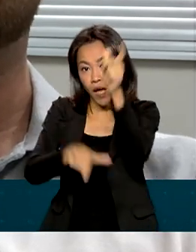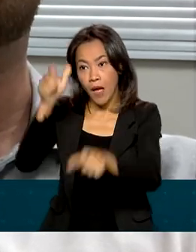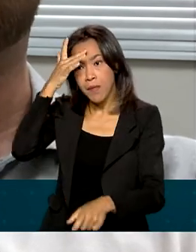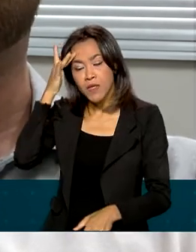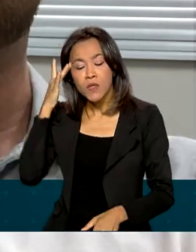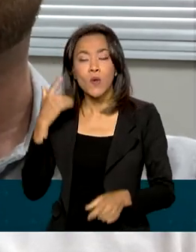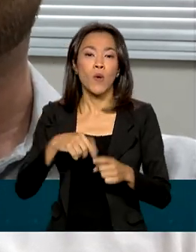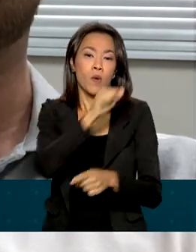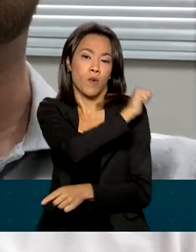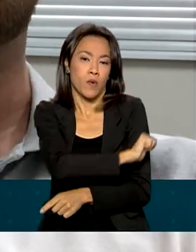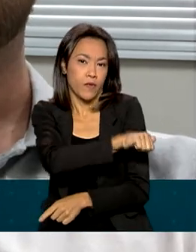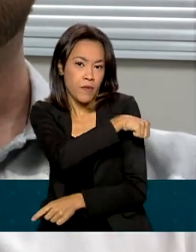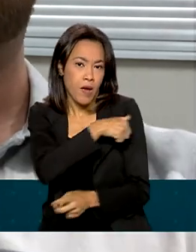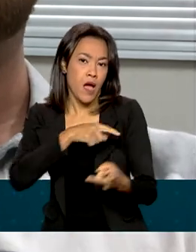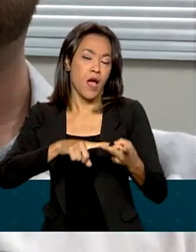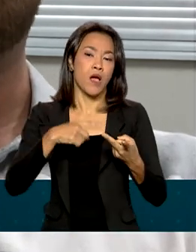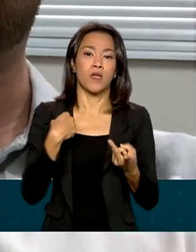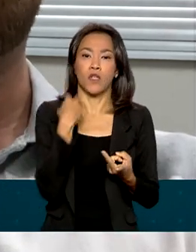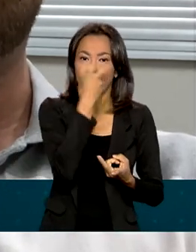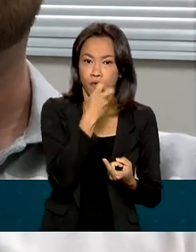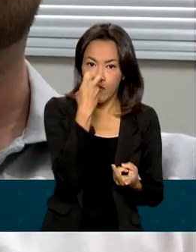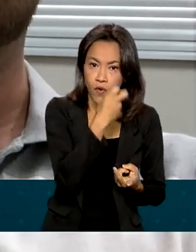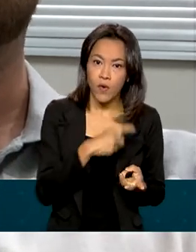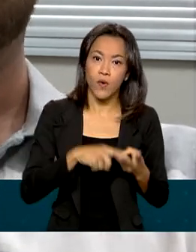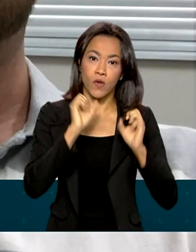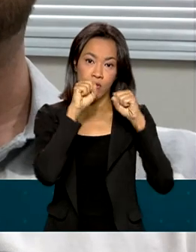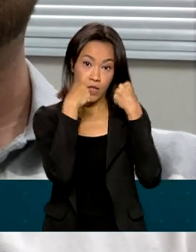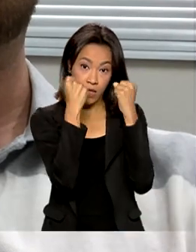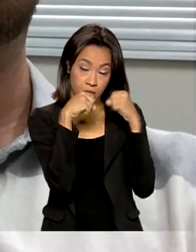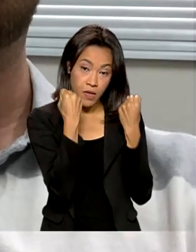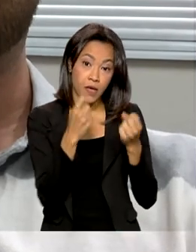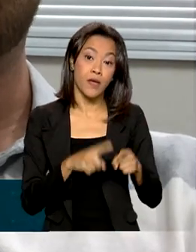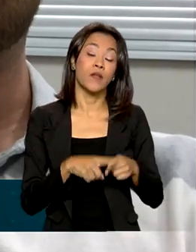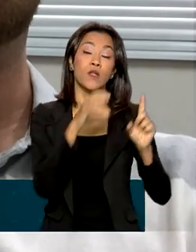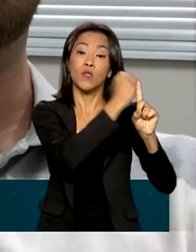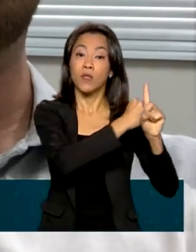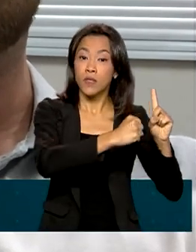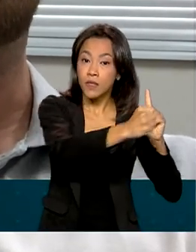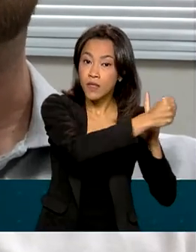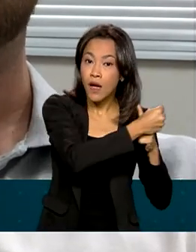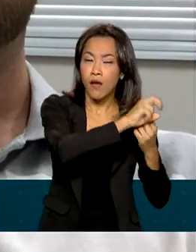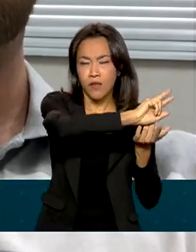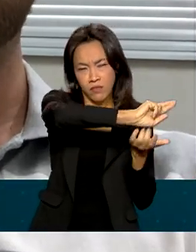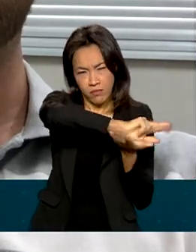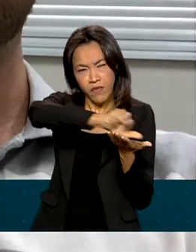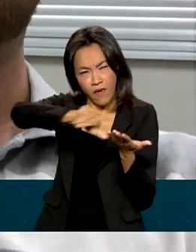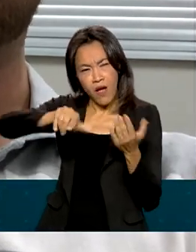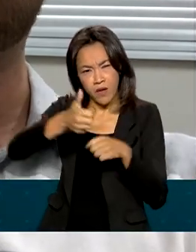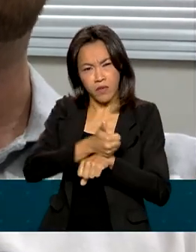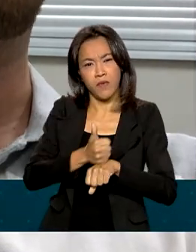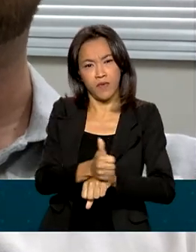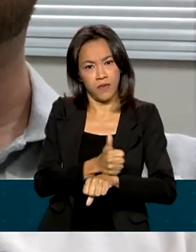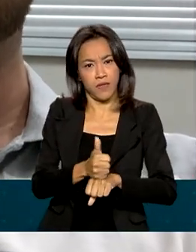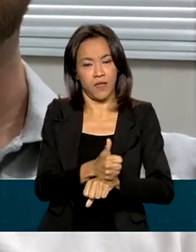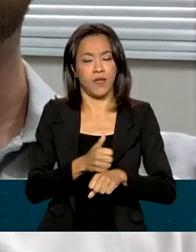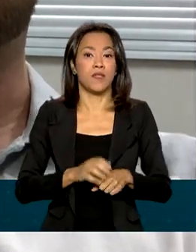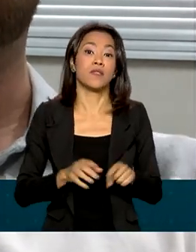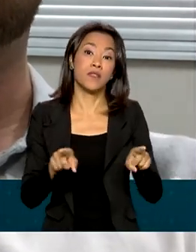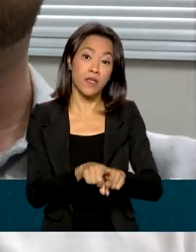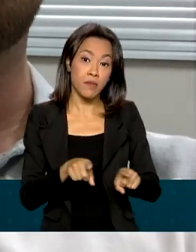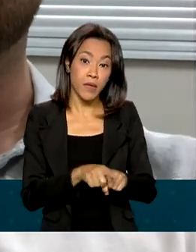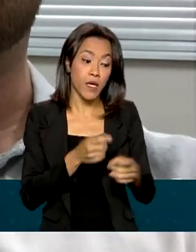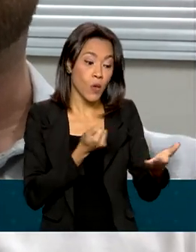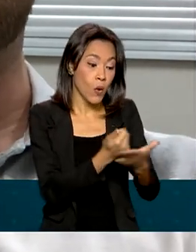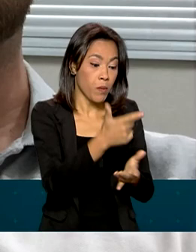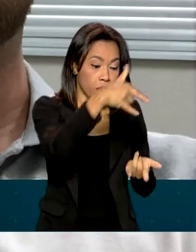psicólogos, fonoaudiólogos, fisioterapeutas, assistentes sociais, entre outros. Bem como investimentos em cama,